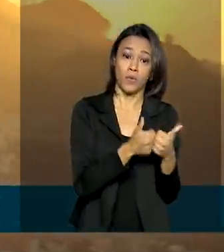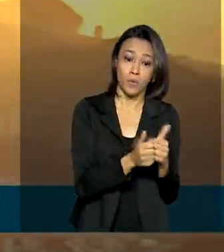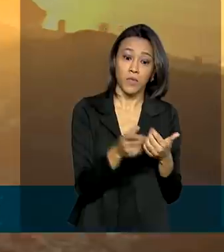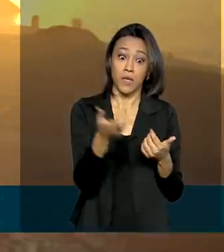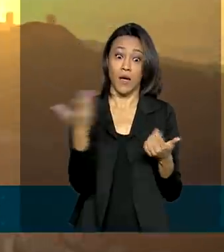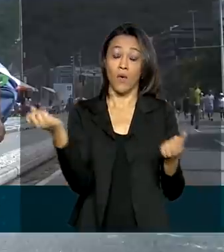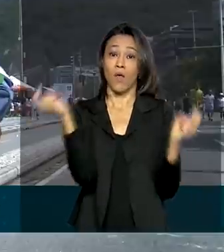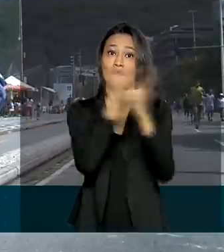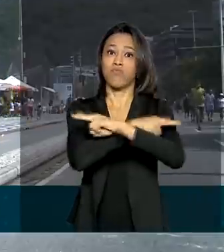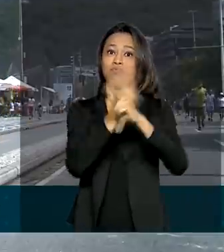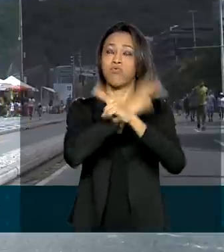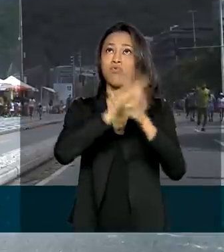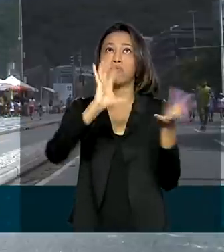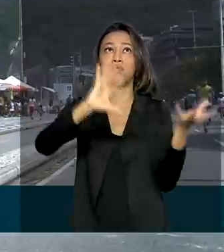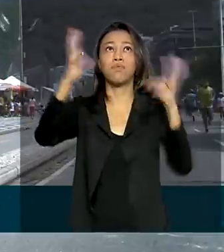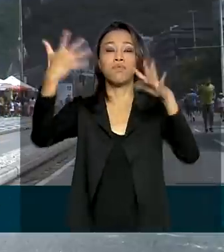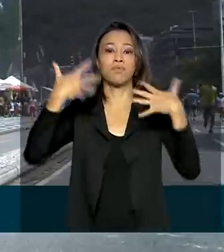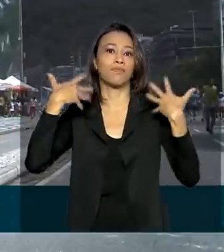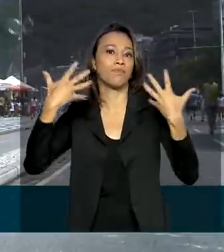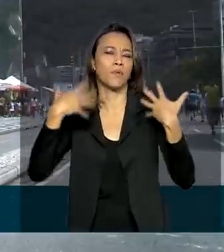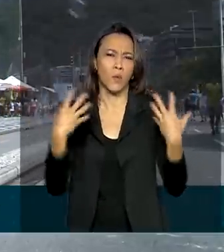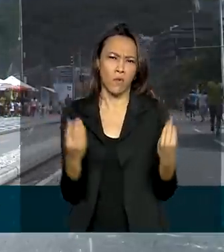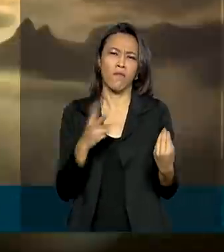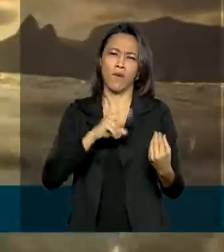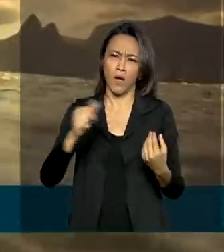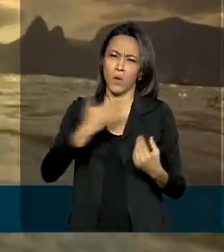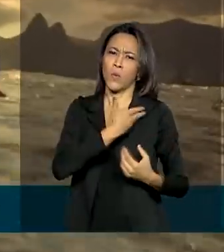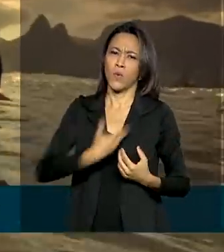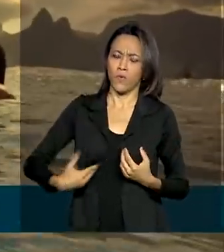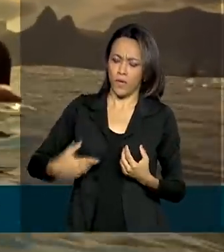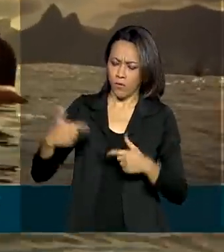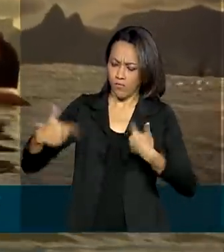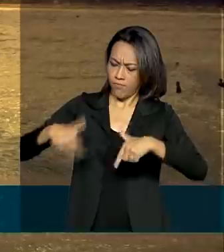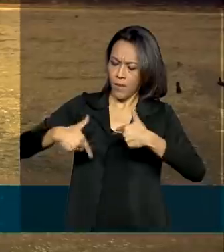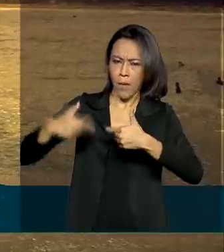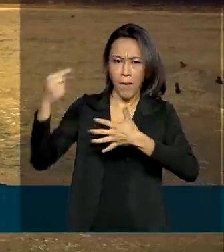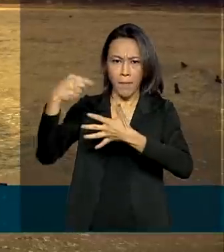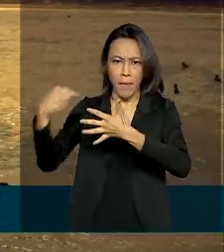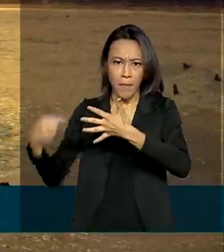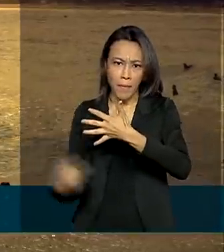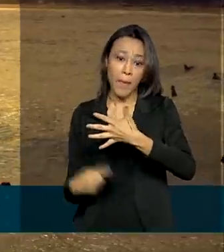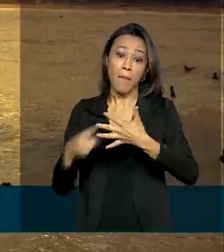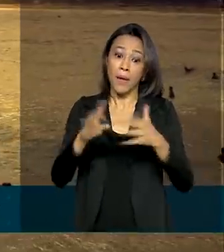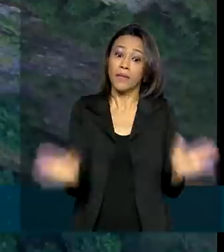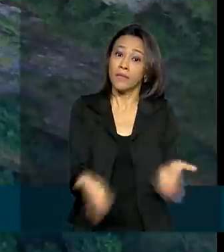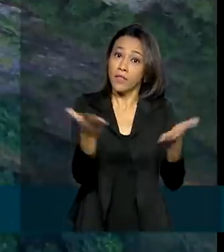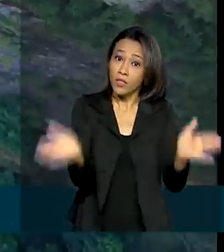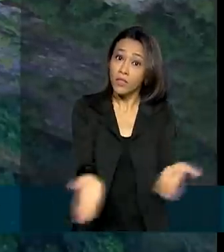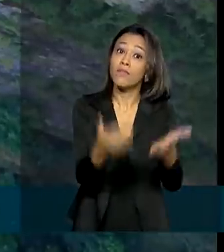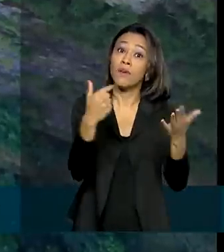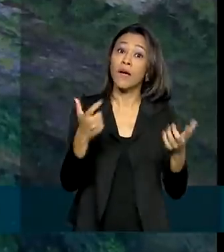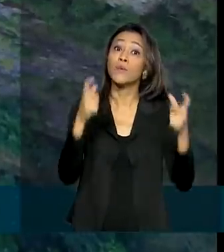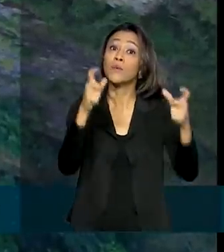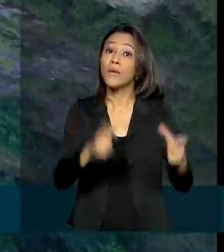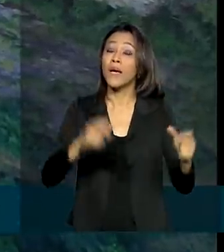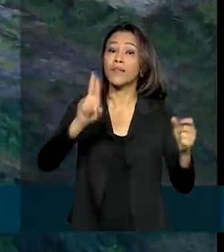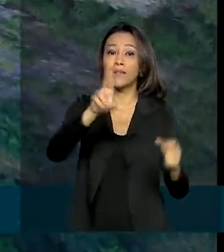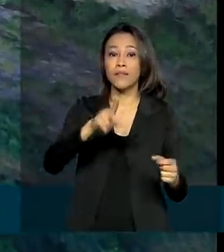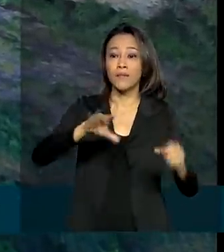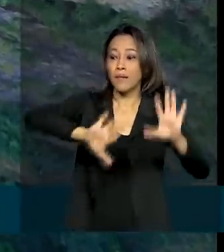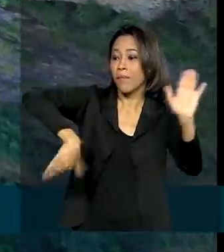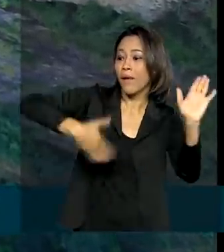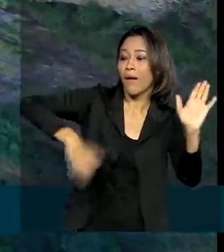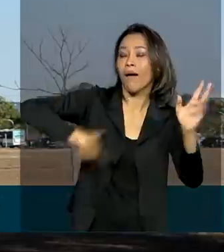verão, o governo também vai intensificar ações que incentivem o turismo nos destinos com praia e natureza. O